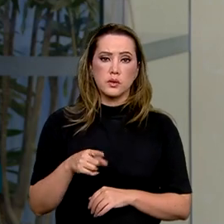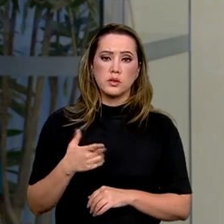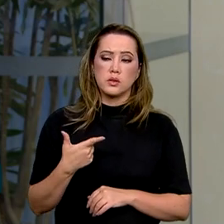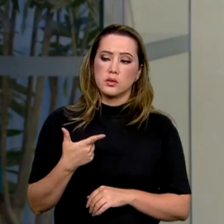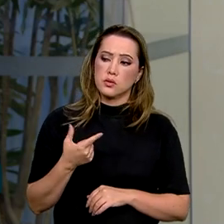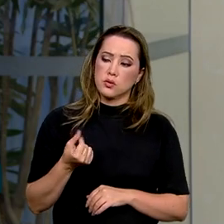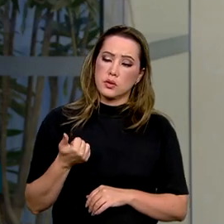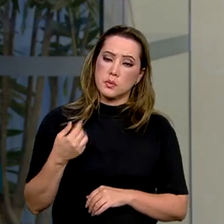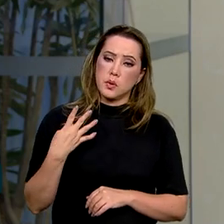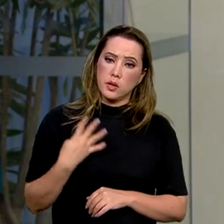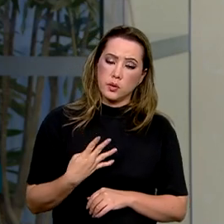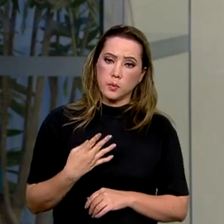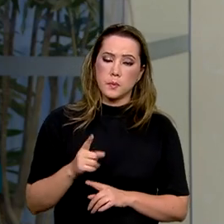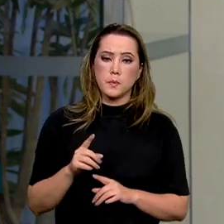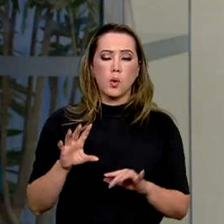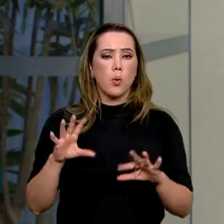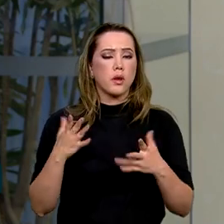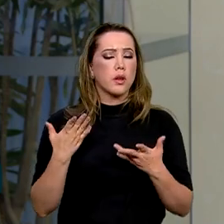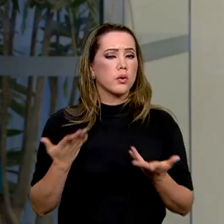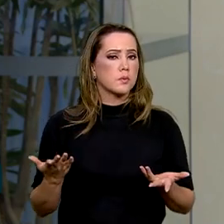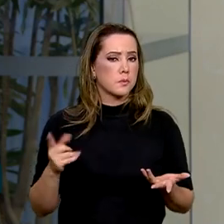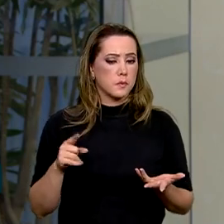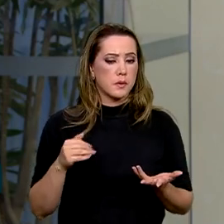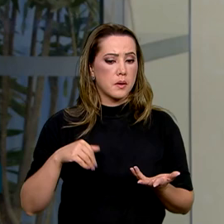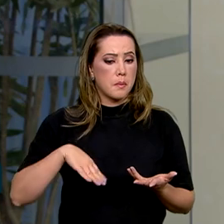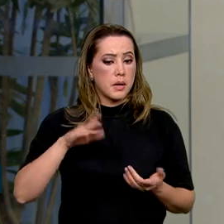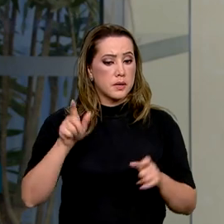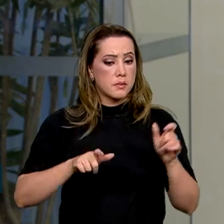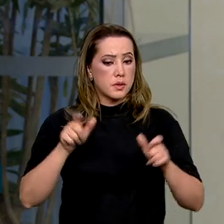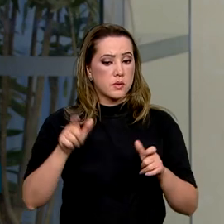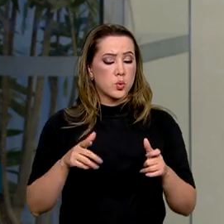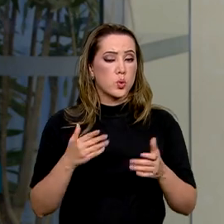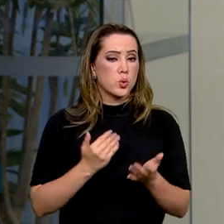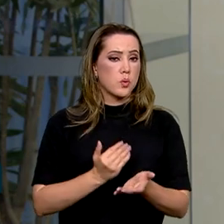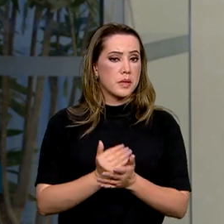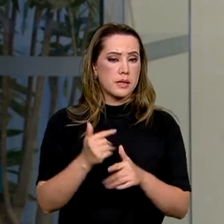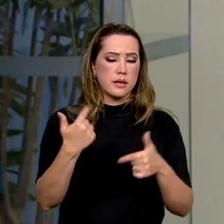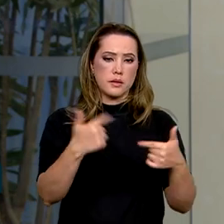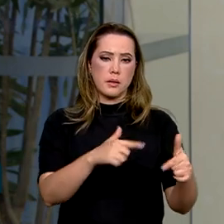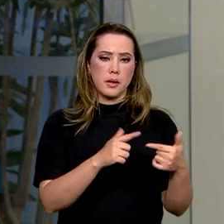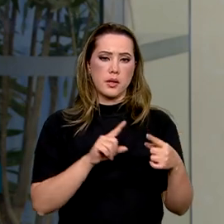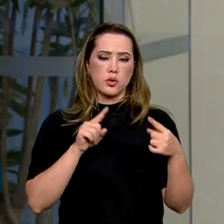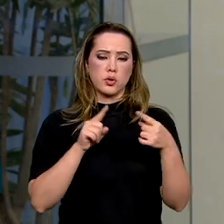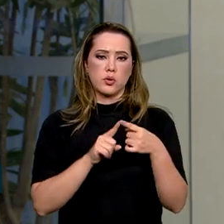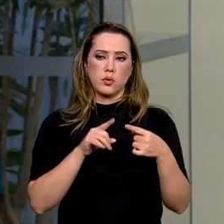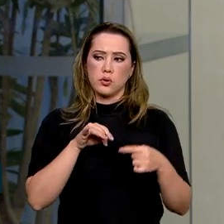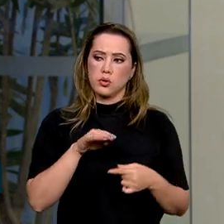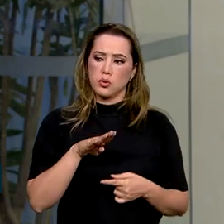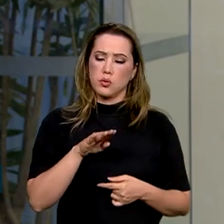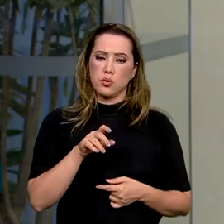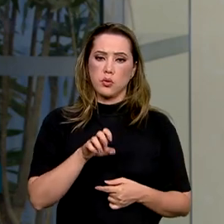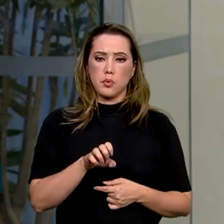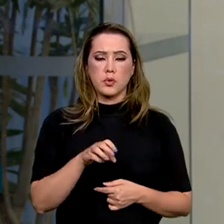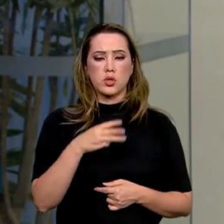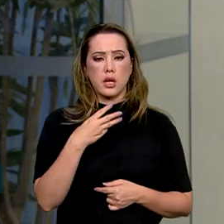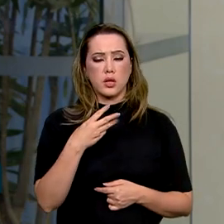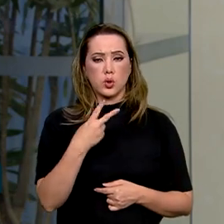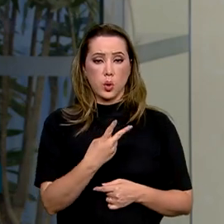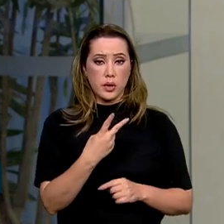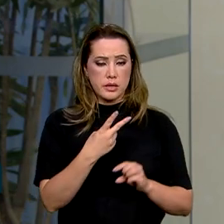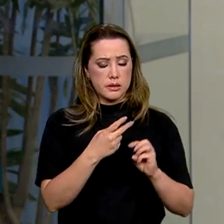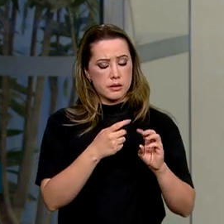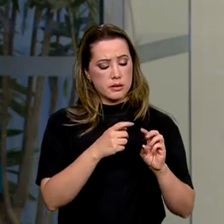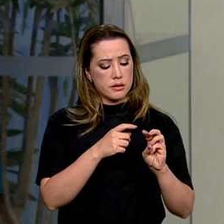2014. Bom, o é que aconteceu? Mais pessoas passaram a trabalhar, segundo o IBGE, o que não acontecia há dois trimestres.